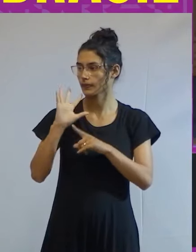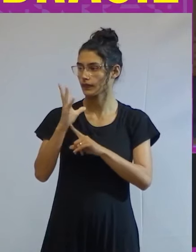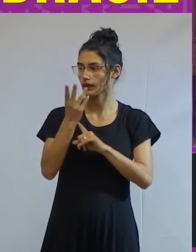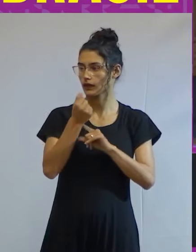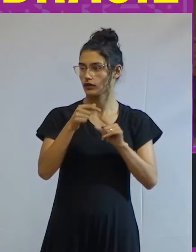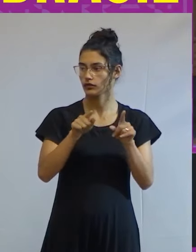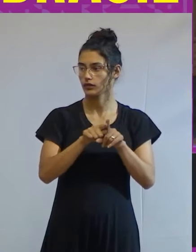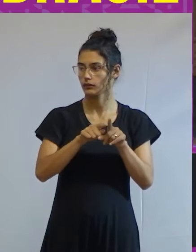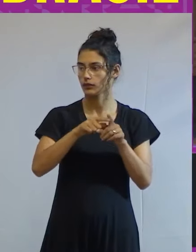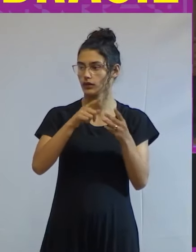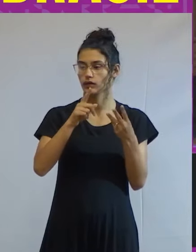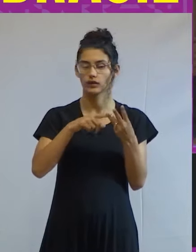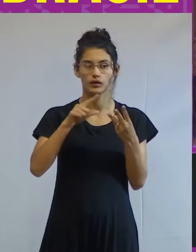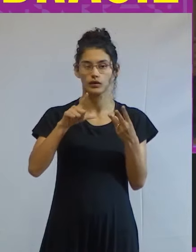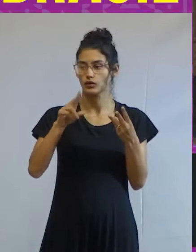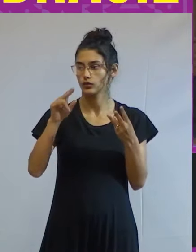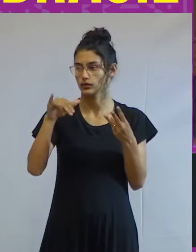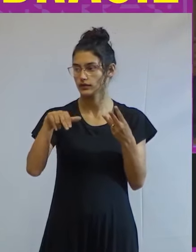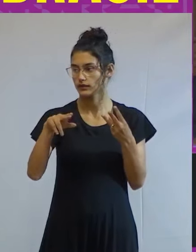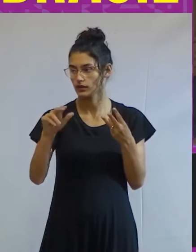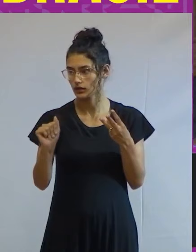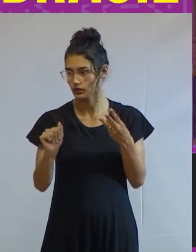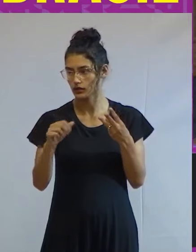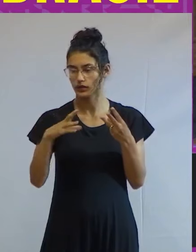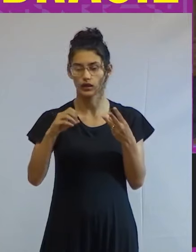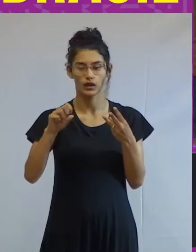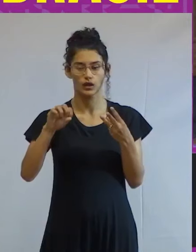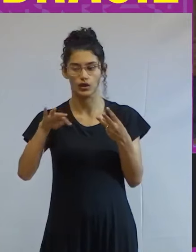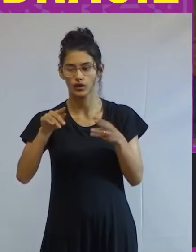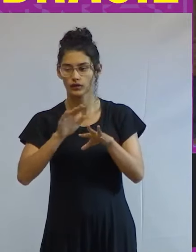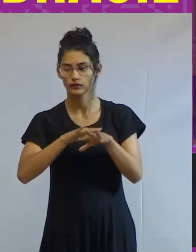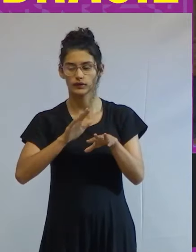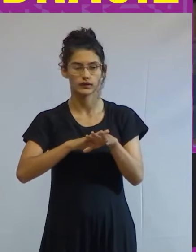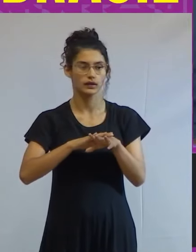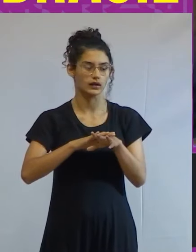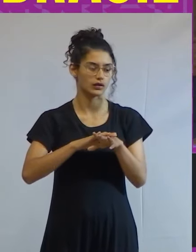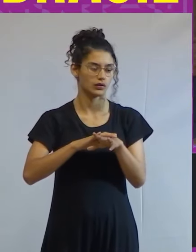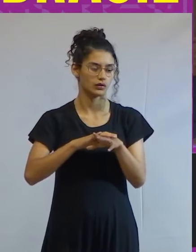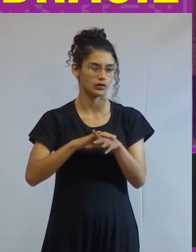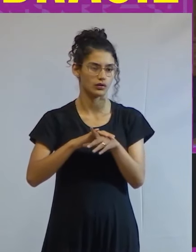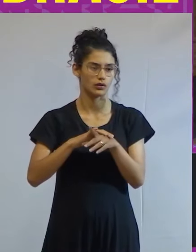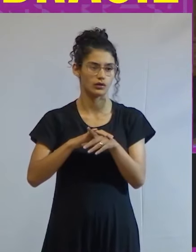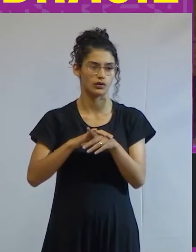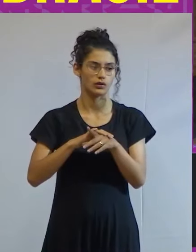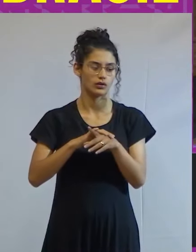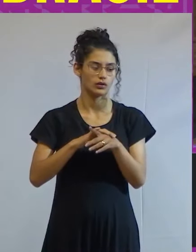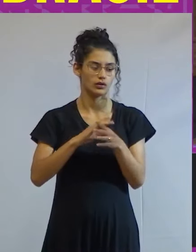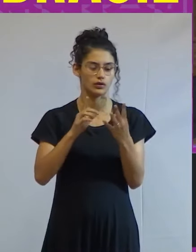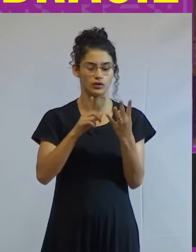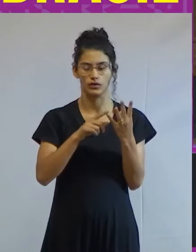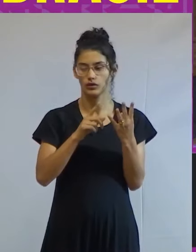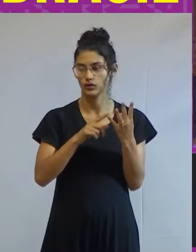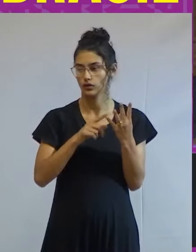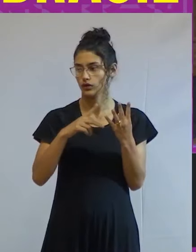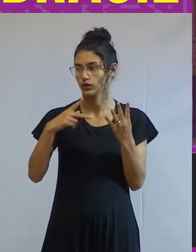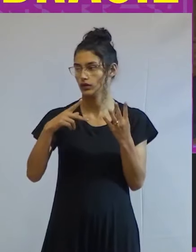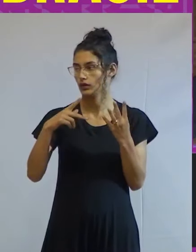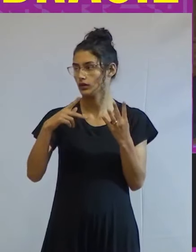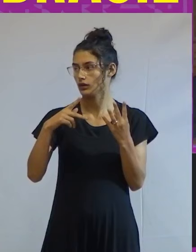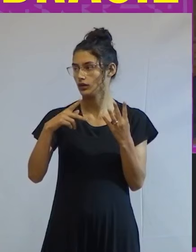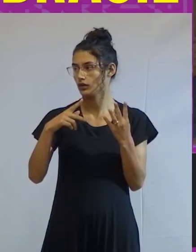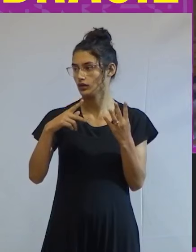Mac USP, Luciana Costa, mestrando em Arqueologia pelo Museu de Arqueologia e Etnologia, e Paulo